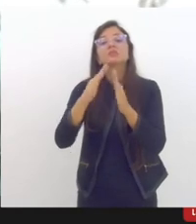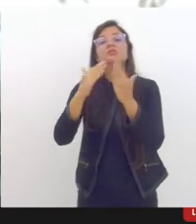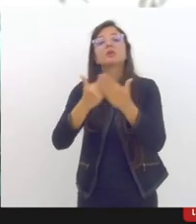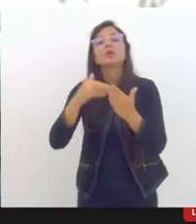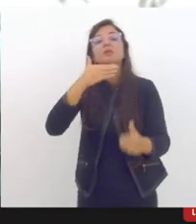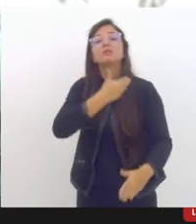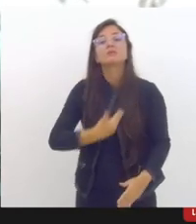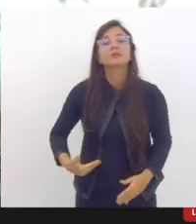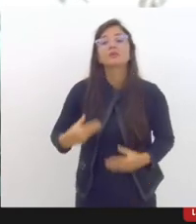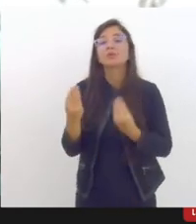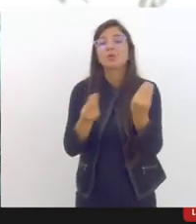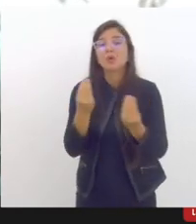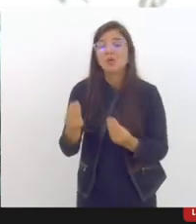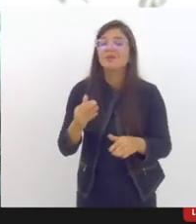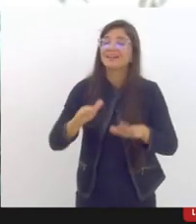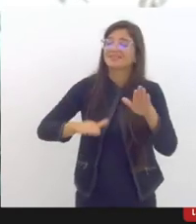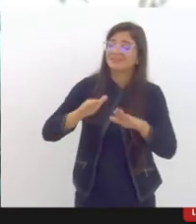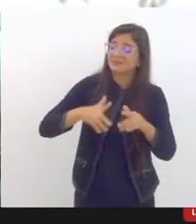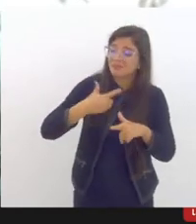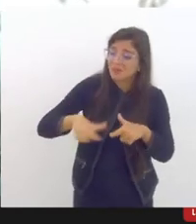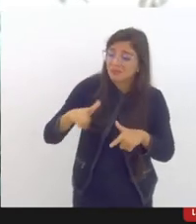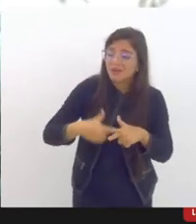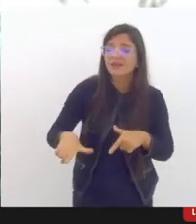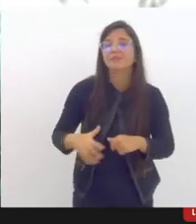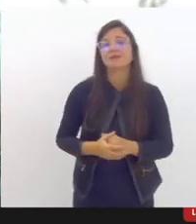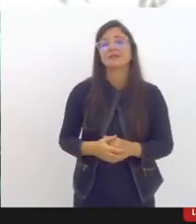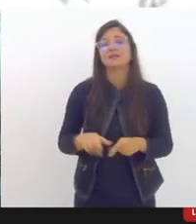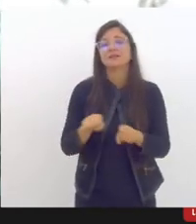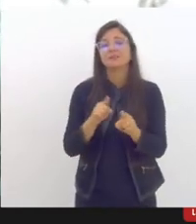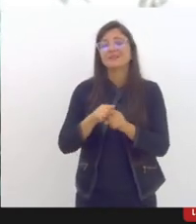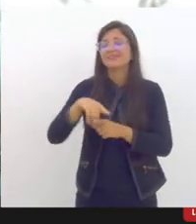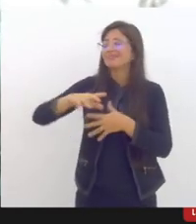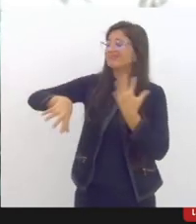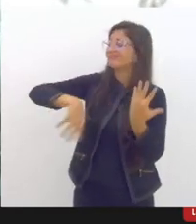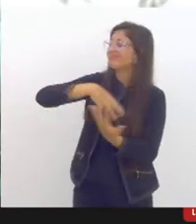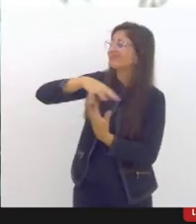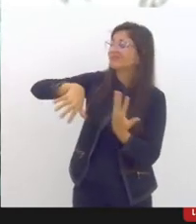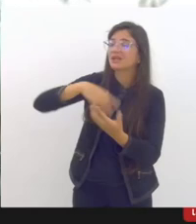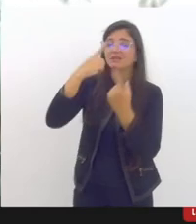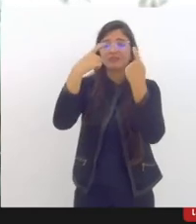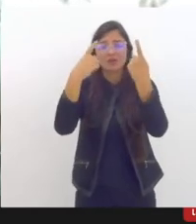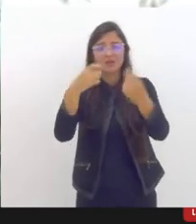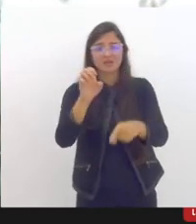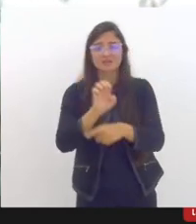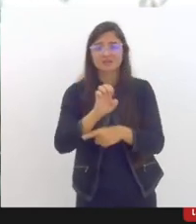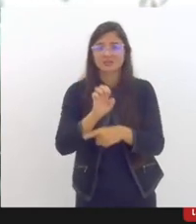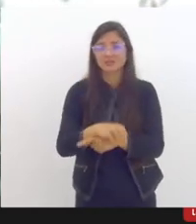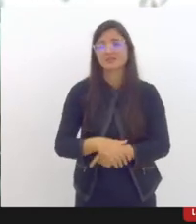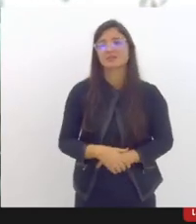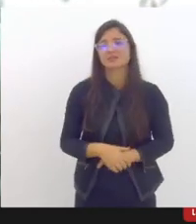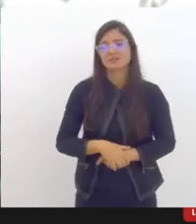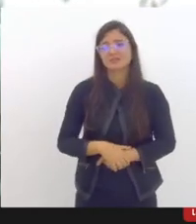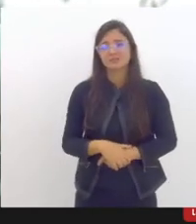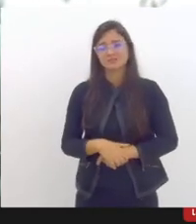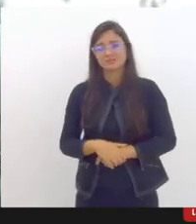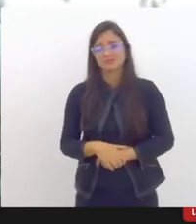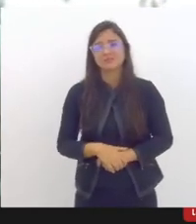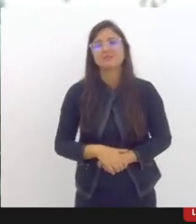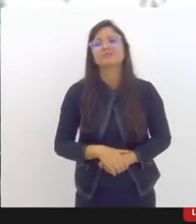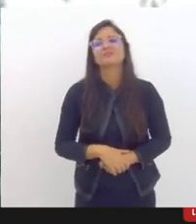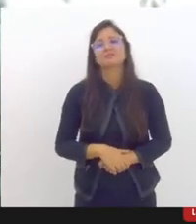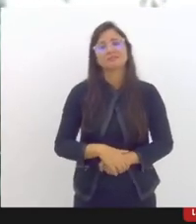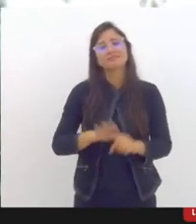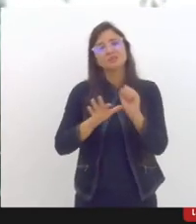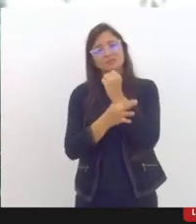Janeiro agrega também a intensificação da violência de estado materializada em infecções letais da segurança